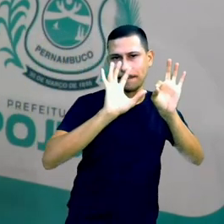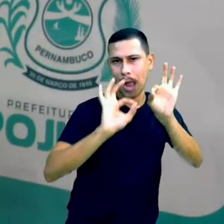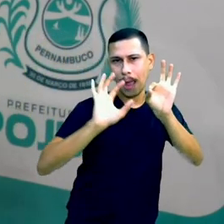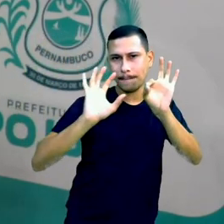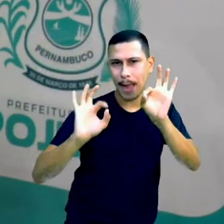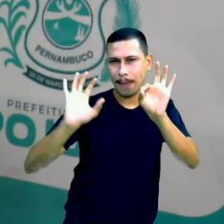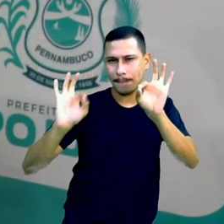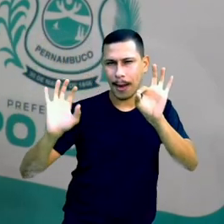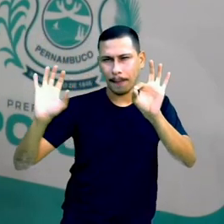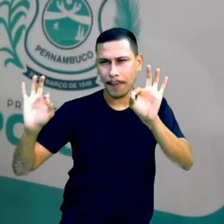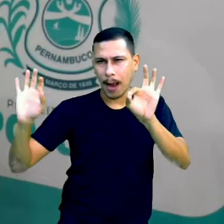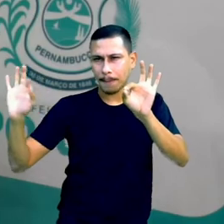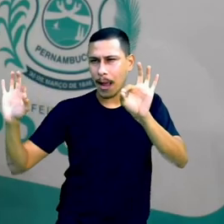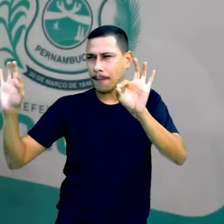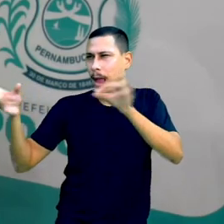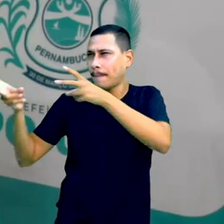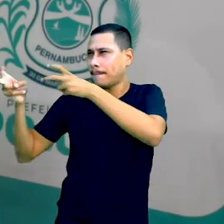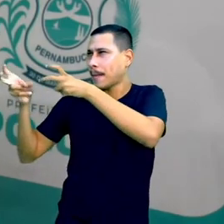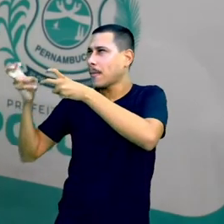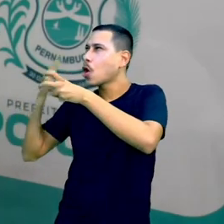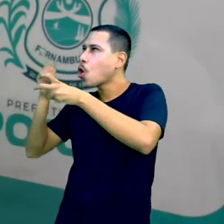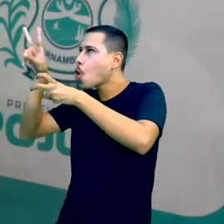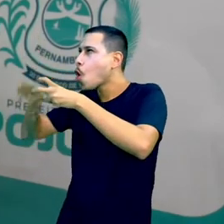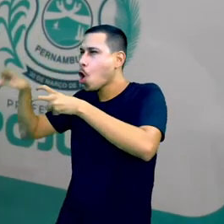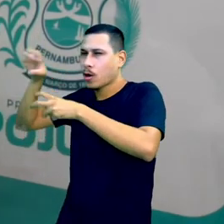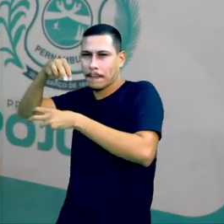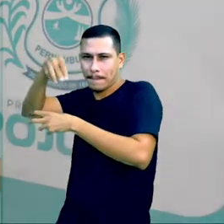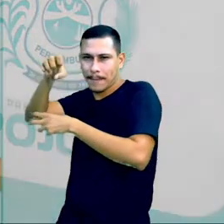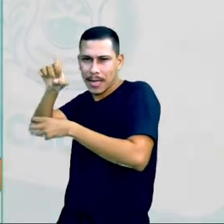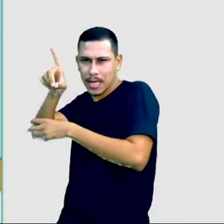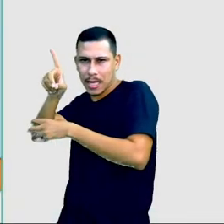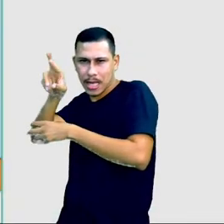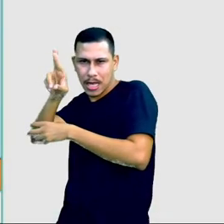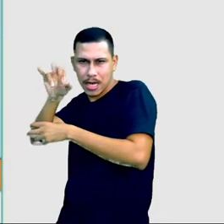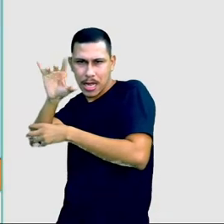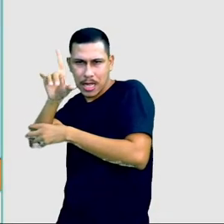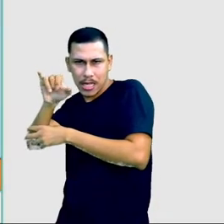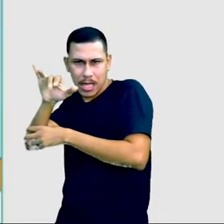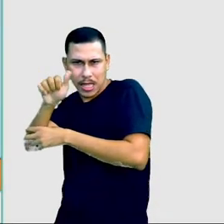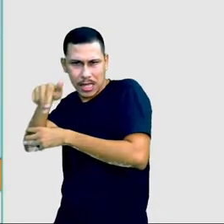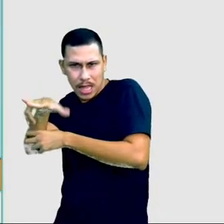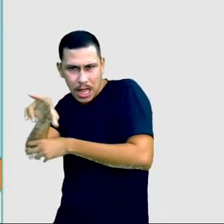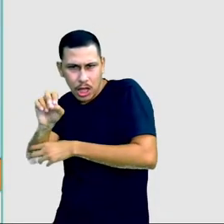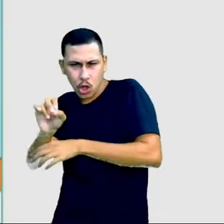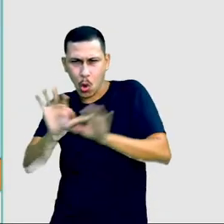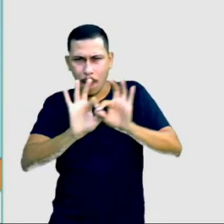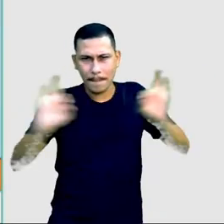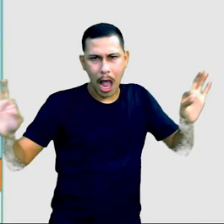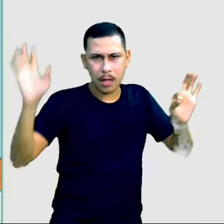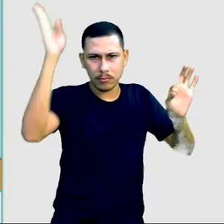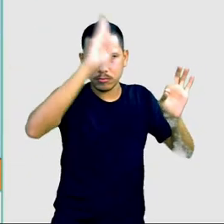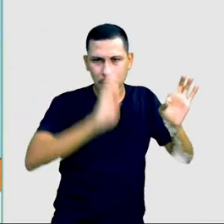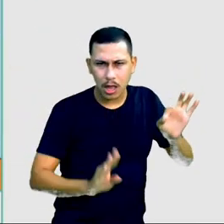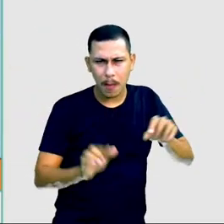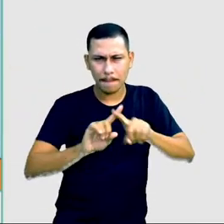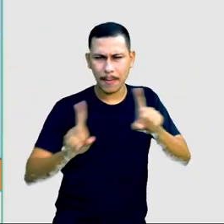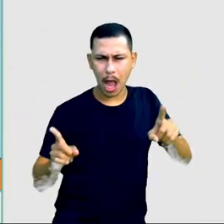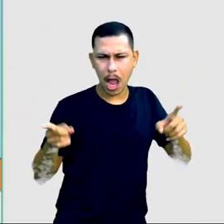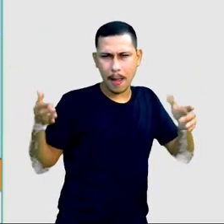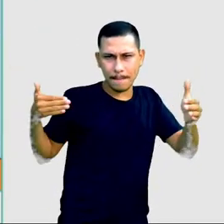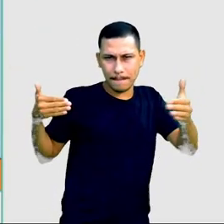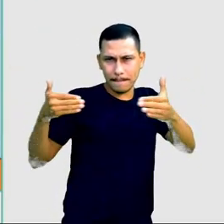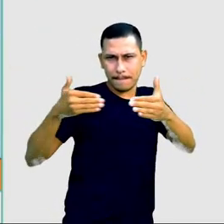que são os meridianos que cruzam o nosso país. Mas o limite prático,